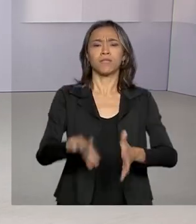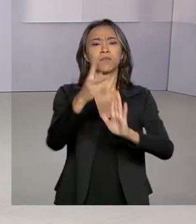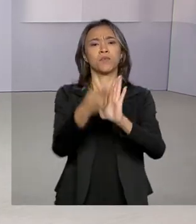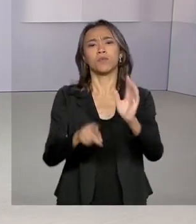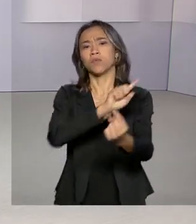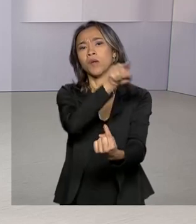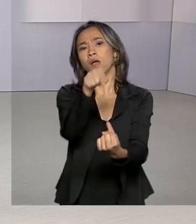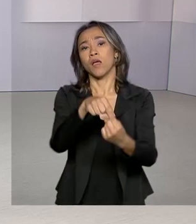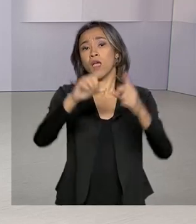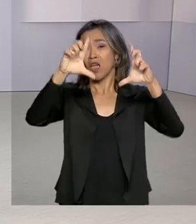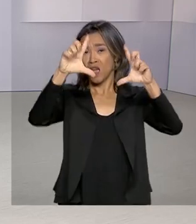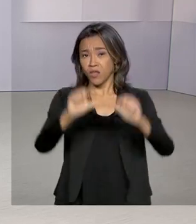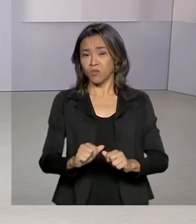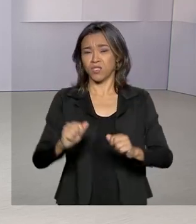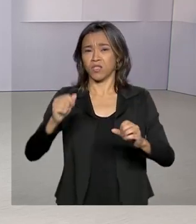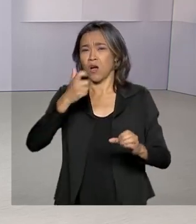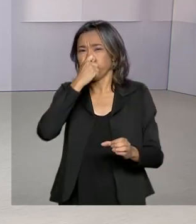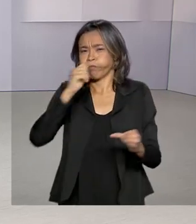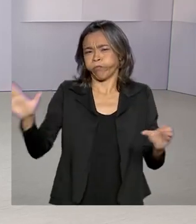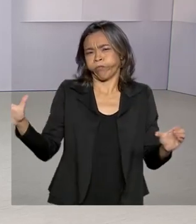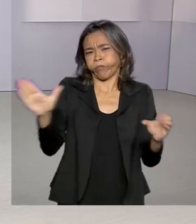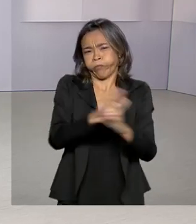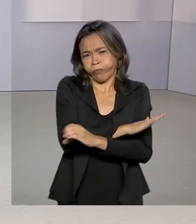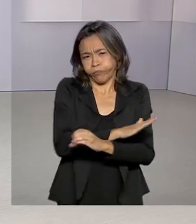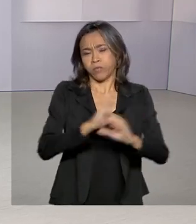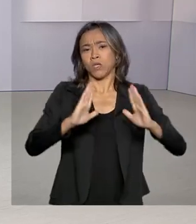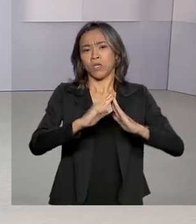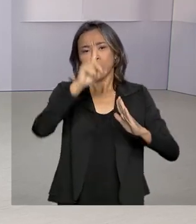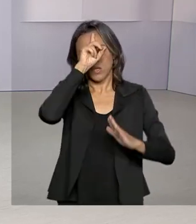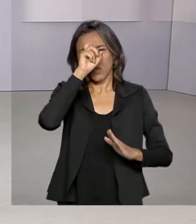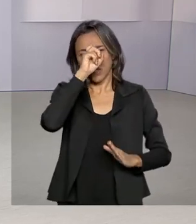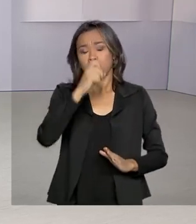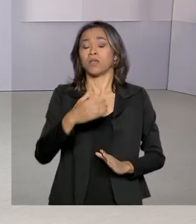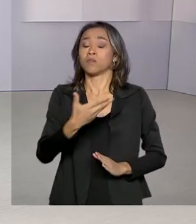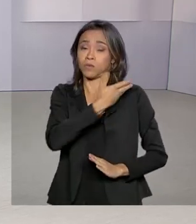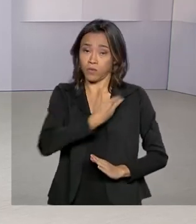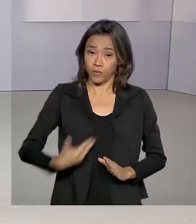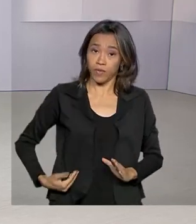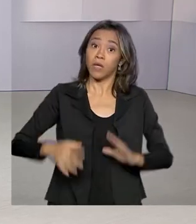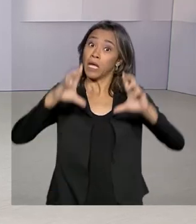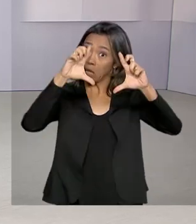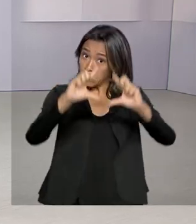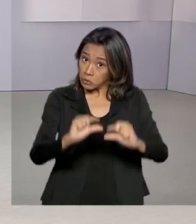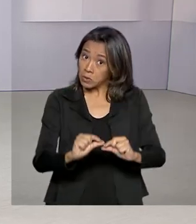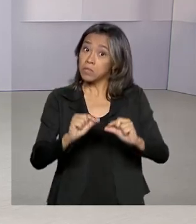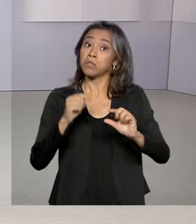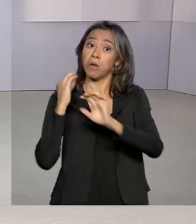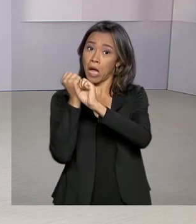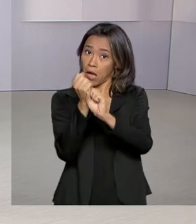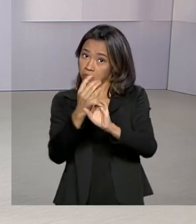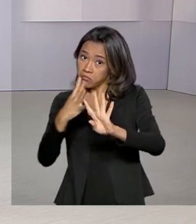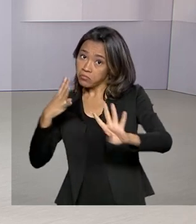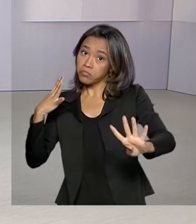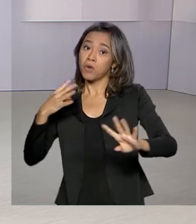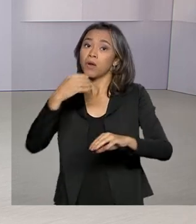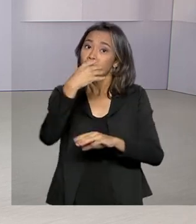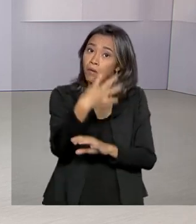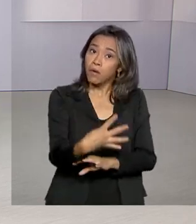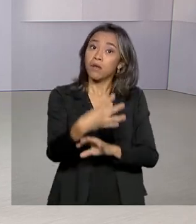projetos para reduzir a lotação em emergências do SUS. Etapas anteriores alcançaram redução média de 43% no